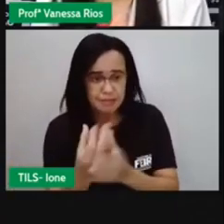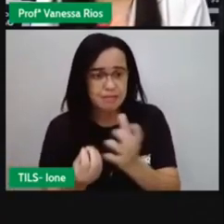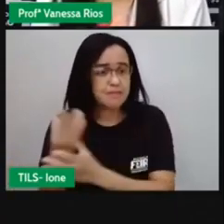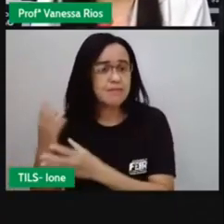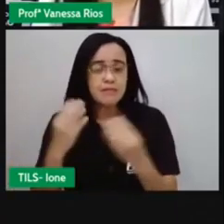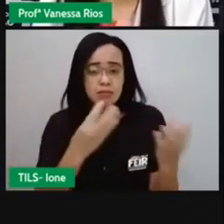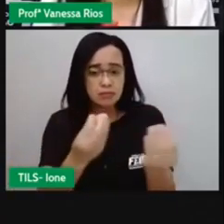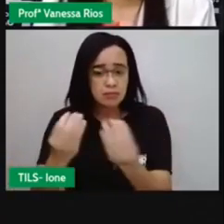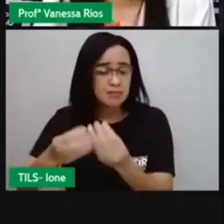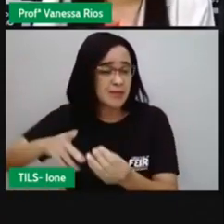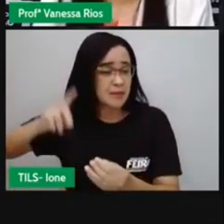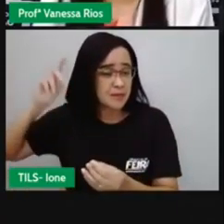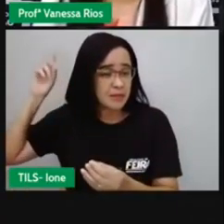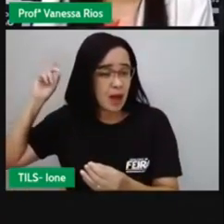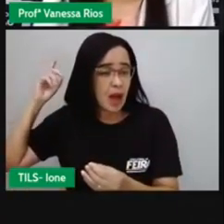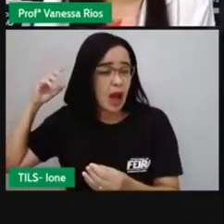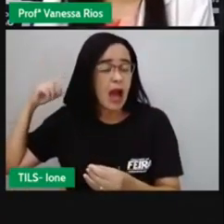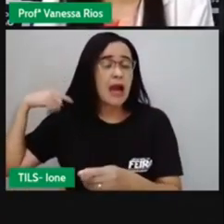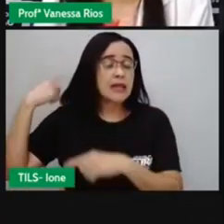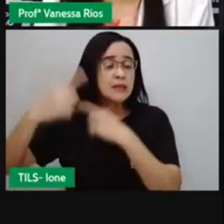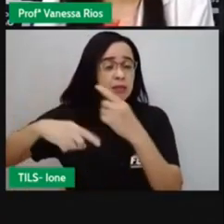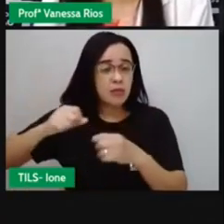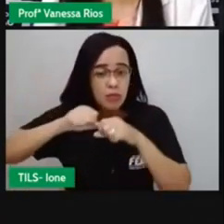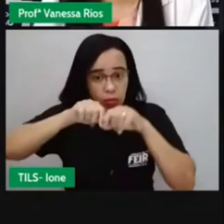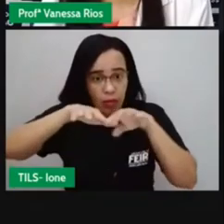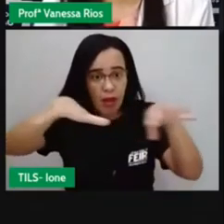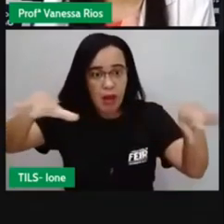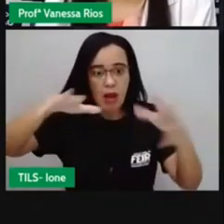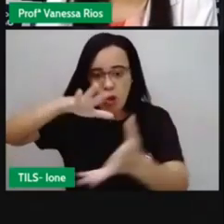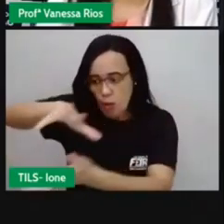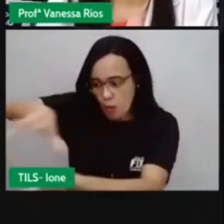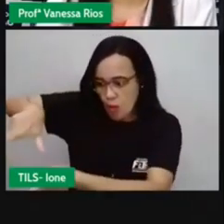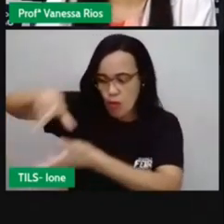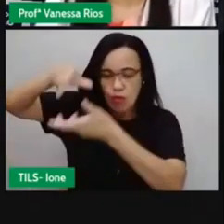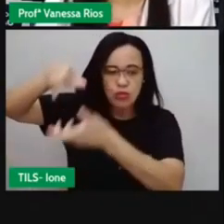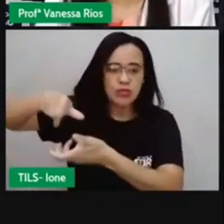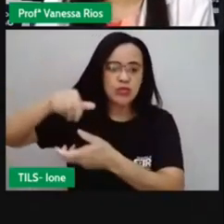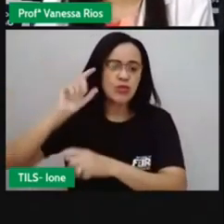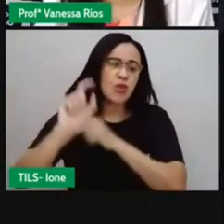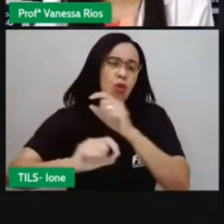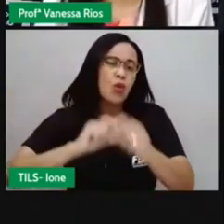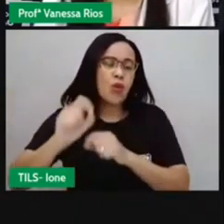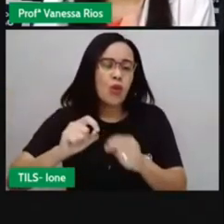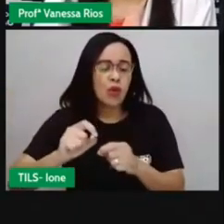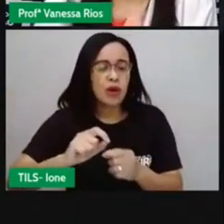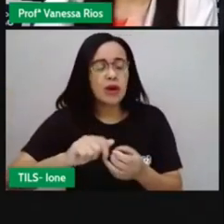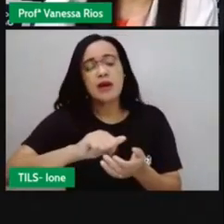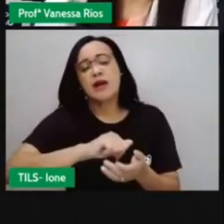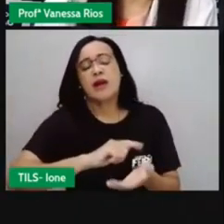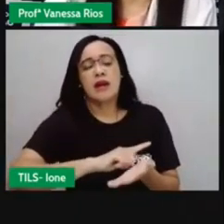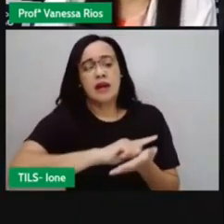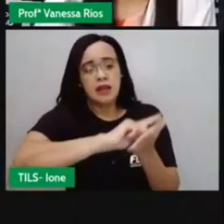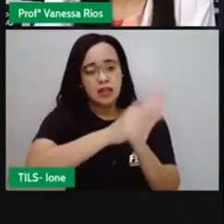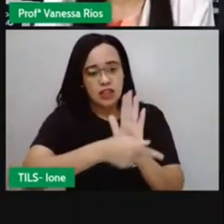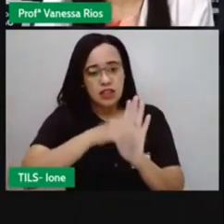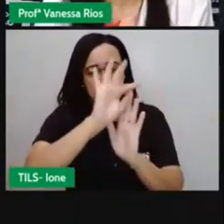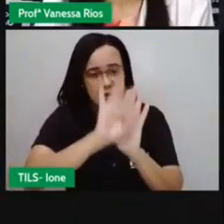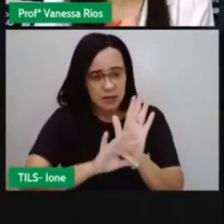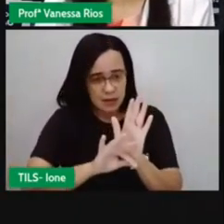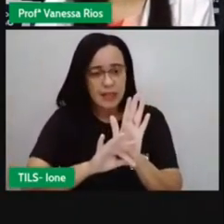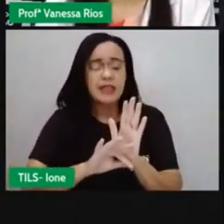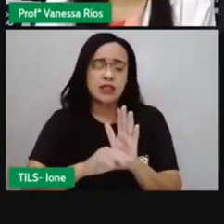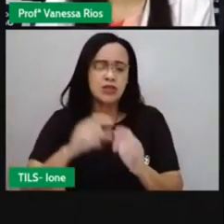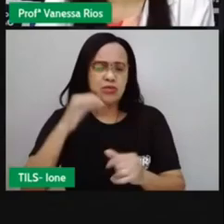espalhando pelo mundo. E hoje é um texto, um tipo de texto que está aí presente na internet, em